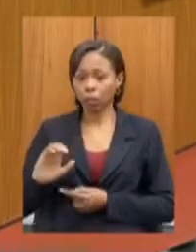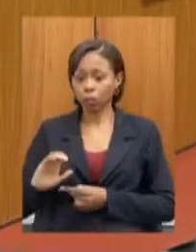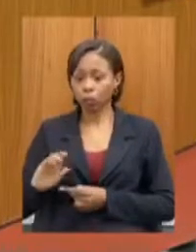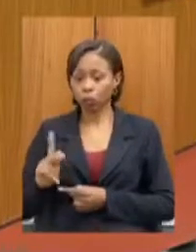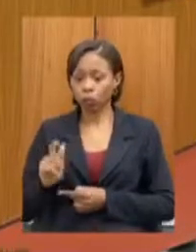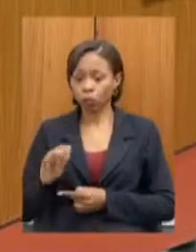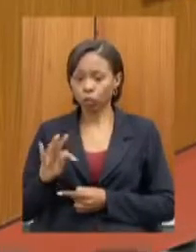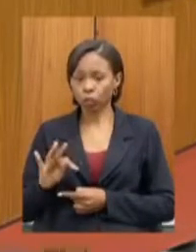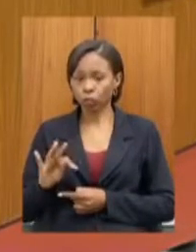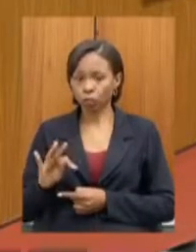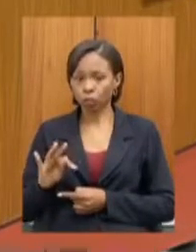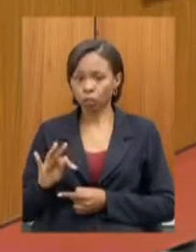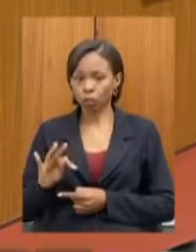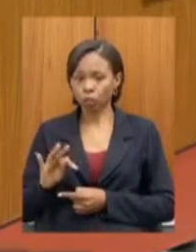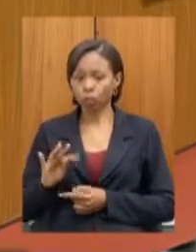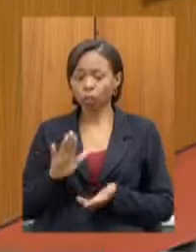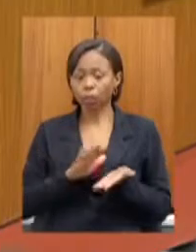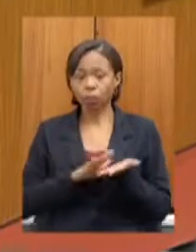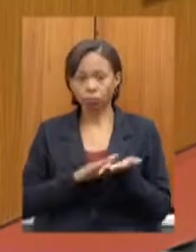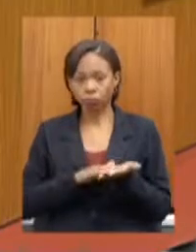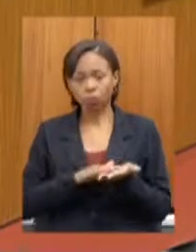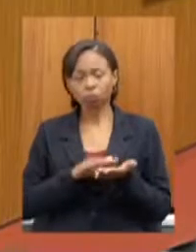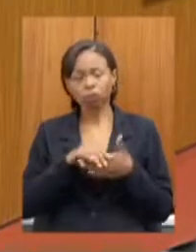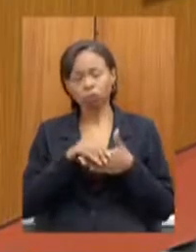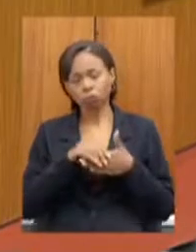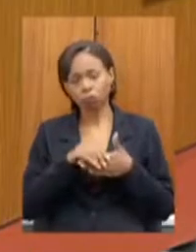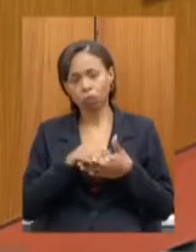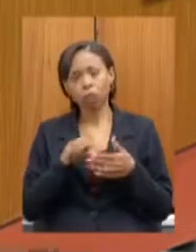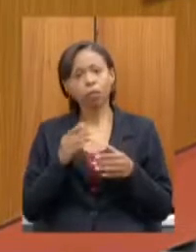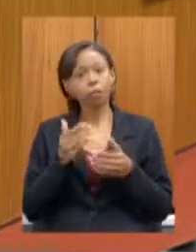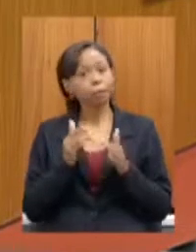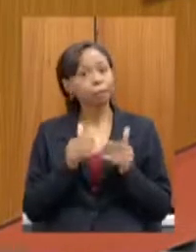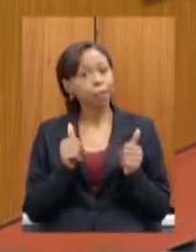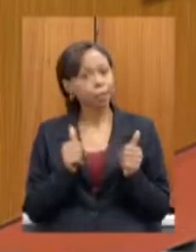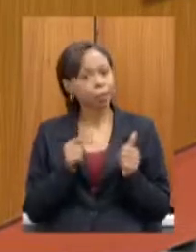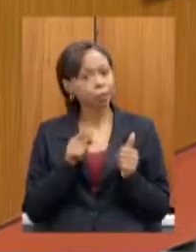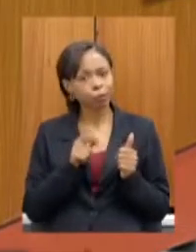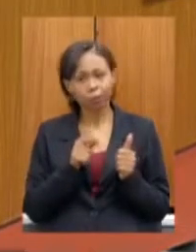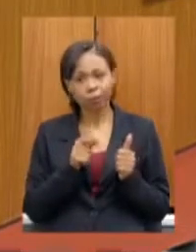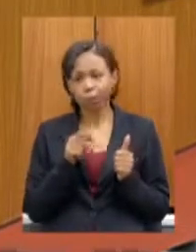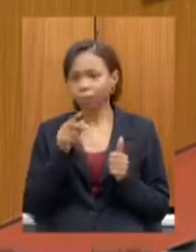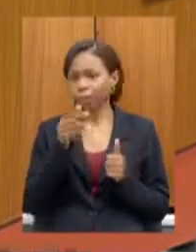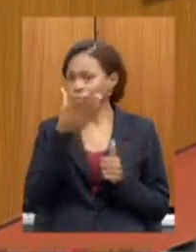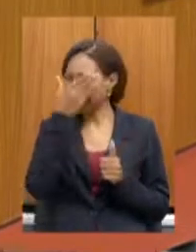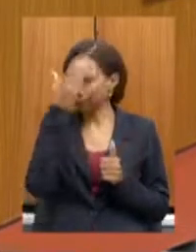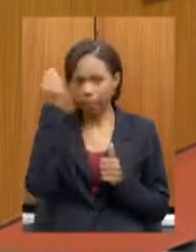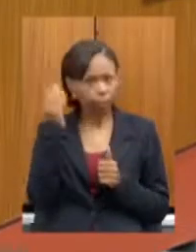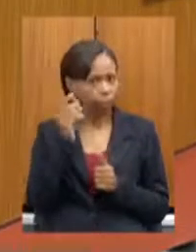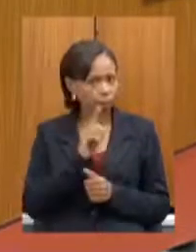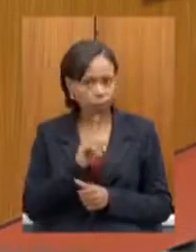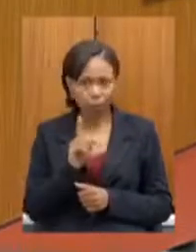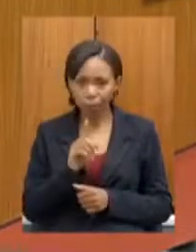pede para o senhor não se esquecer do leste do querido leste de Minas viu